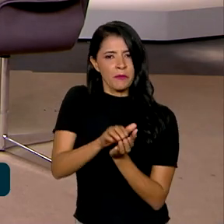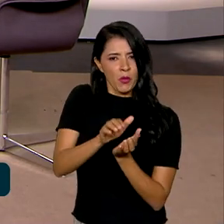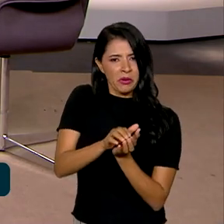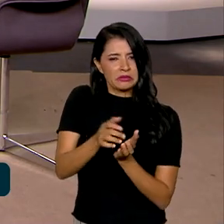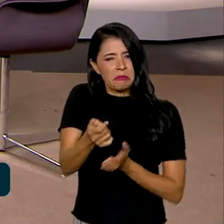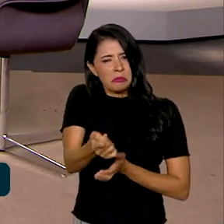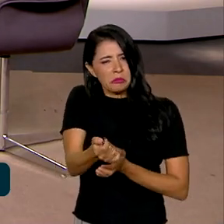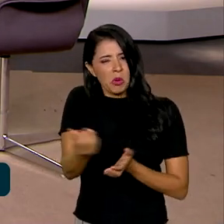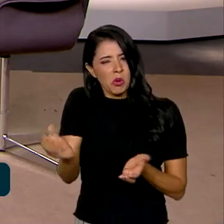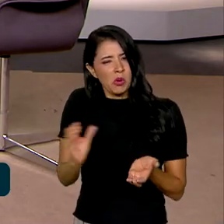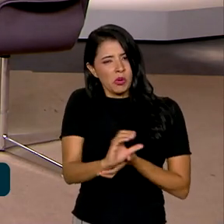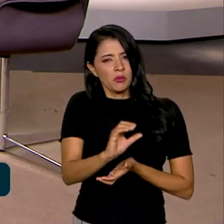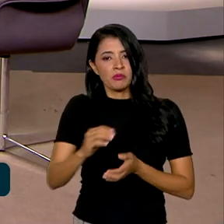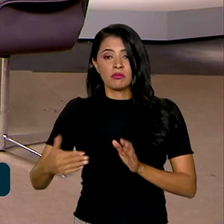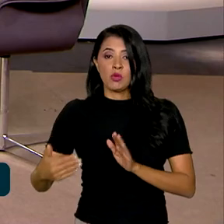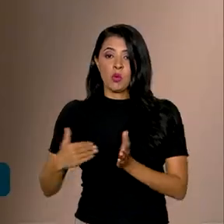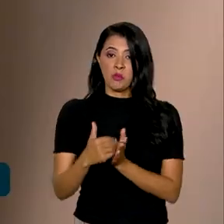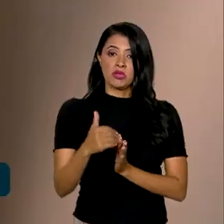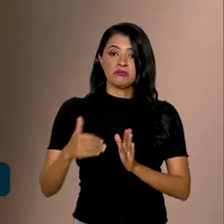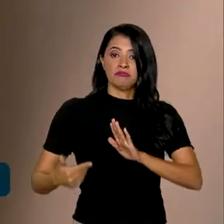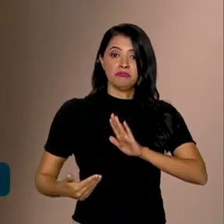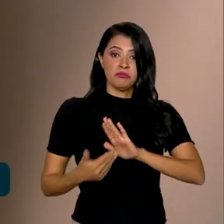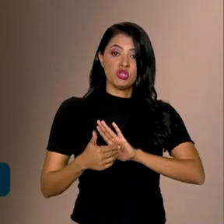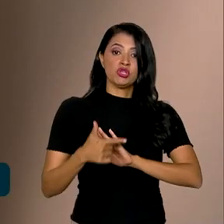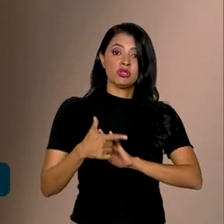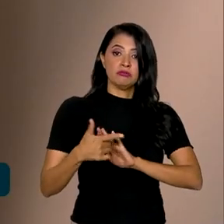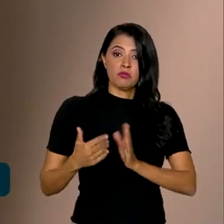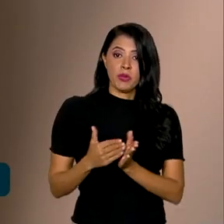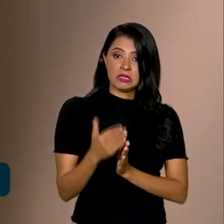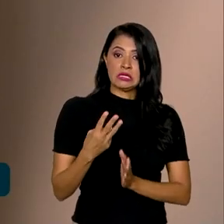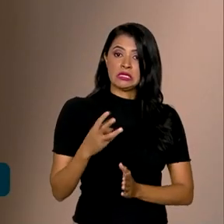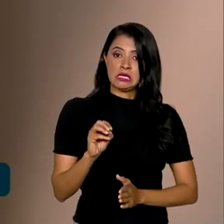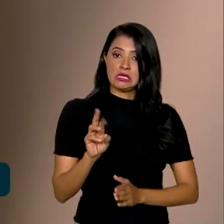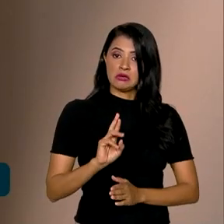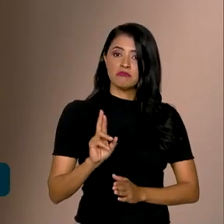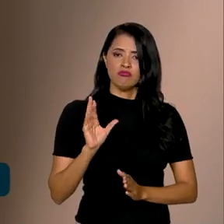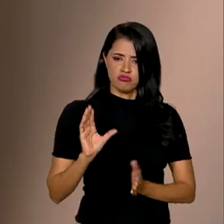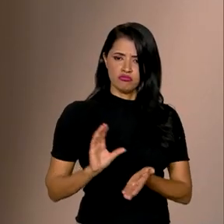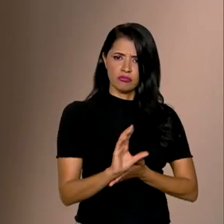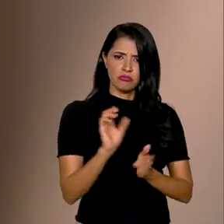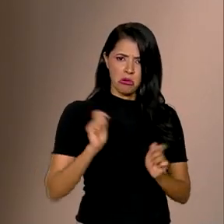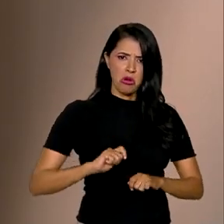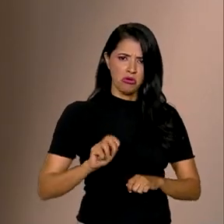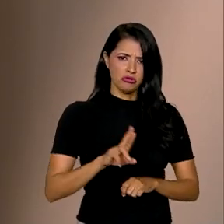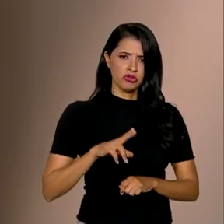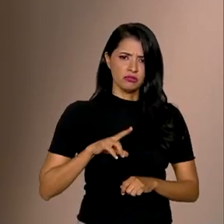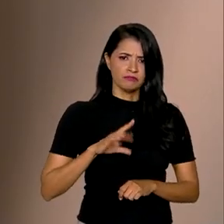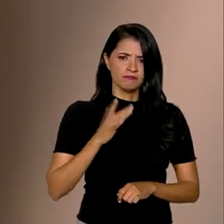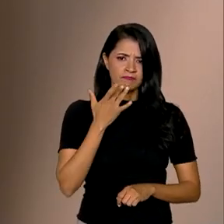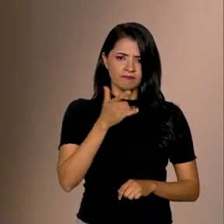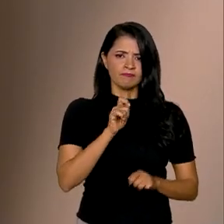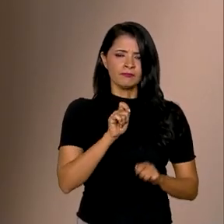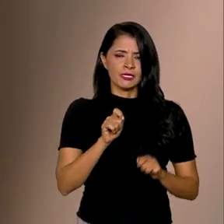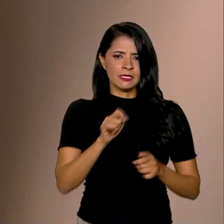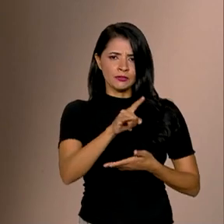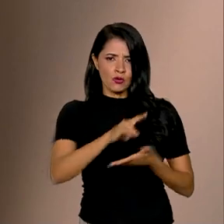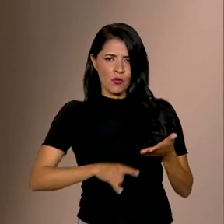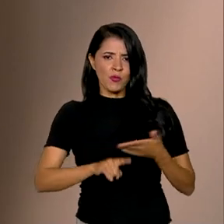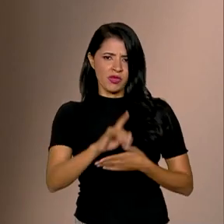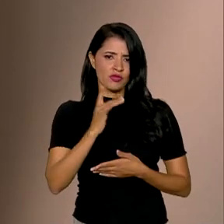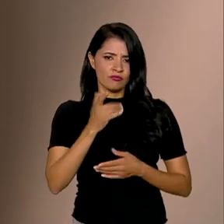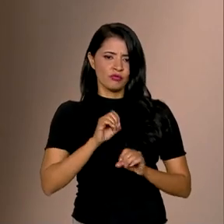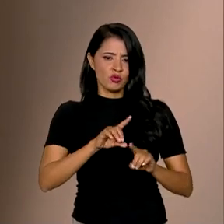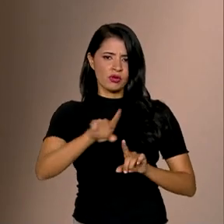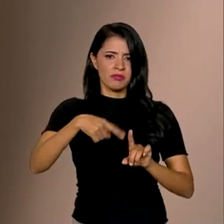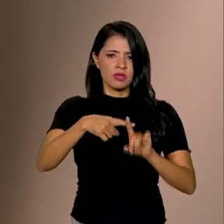poupança pequena a partir de 30 reais, ele já pode aplicar no título Educa Mais e com valores que, para aqueles que podem